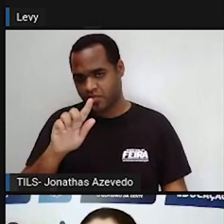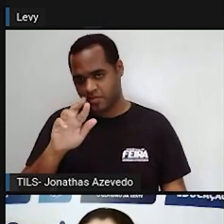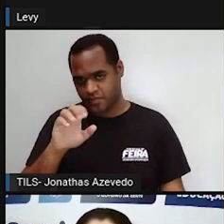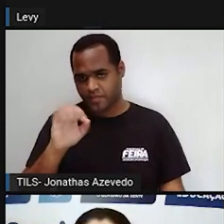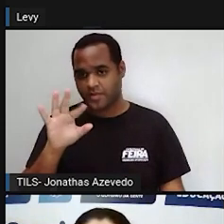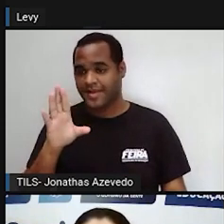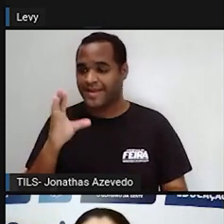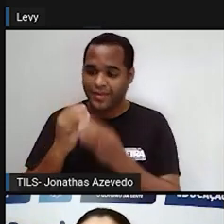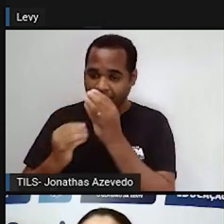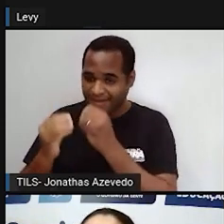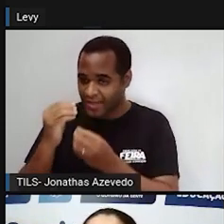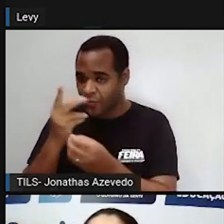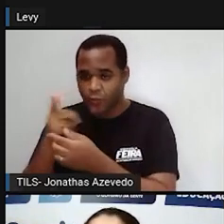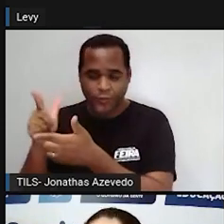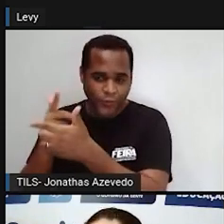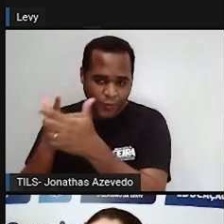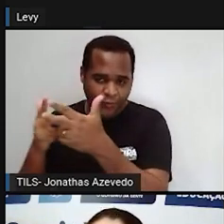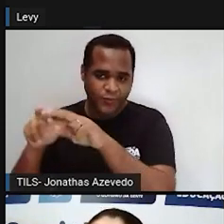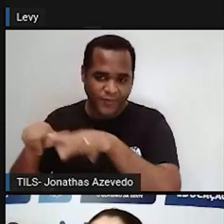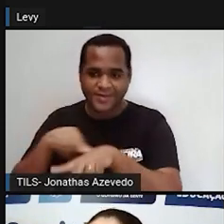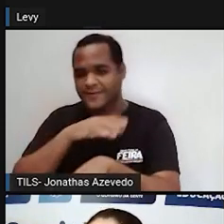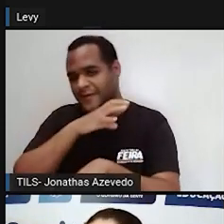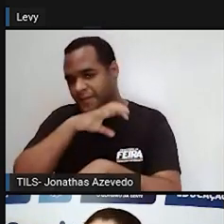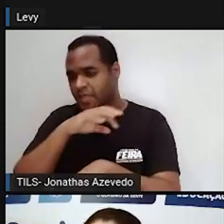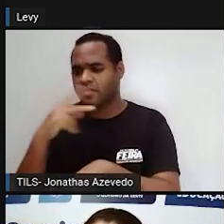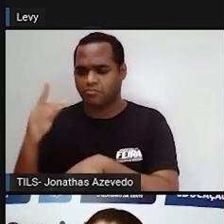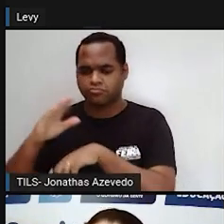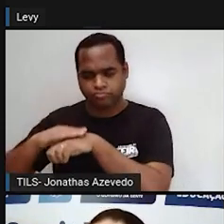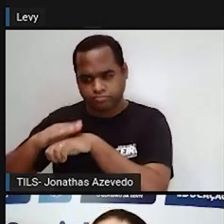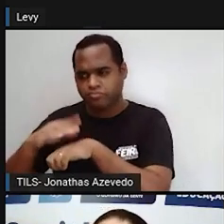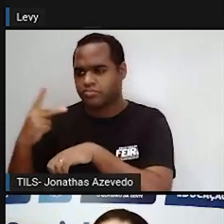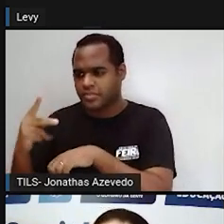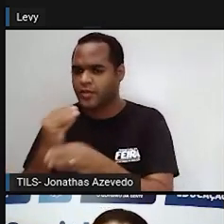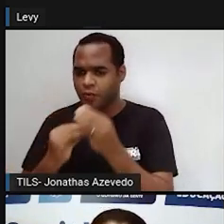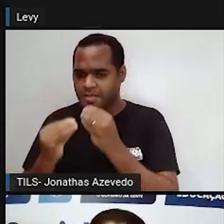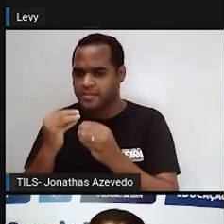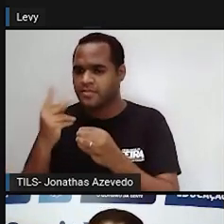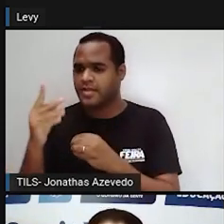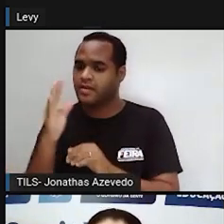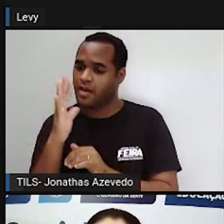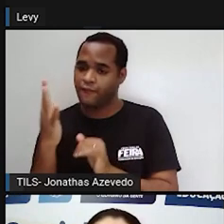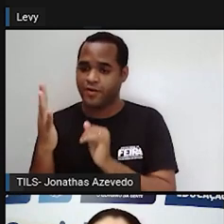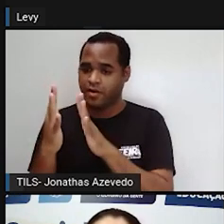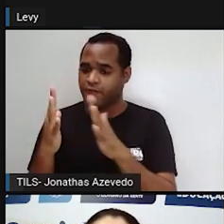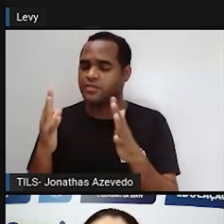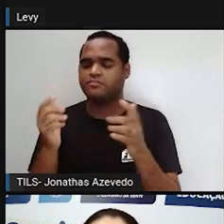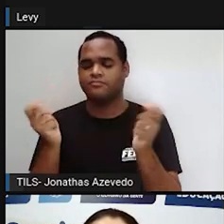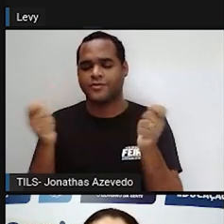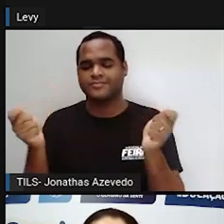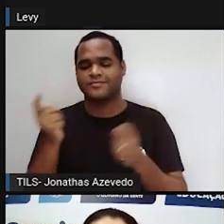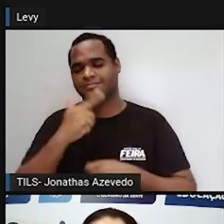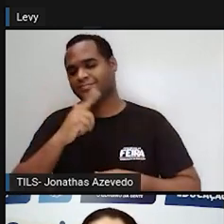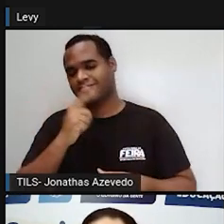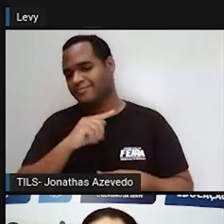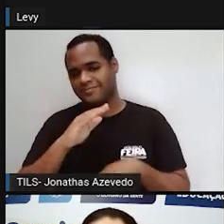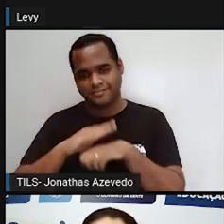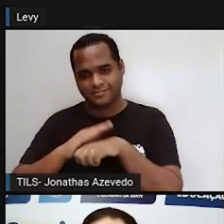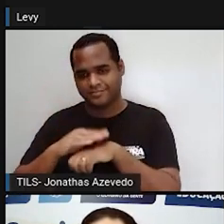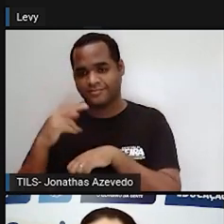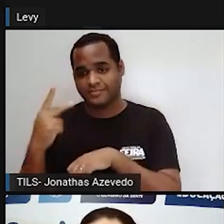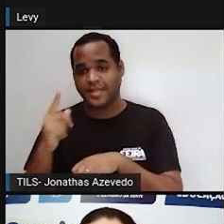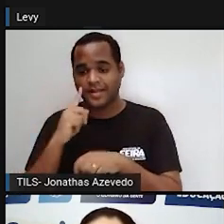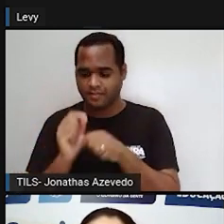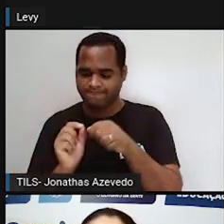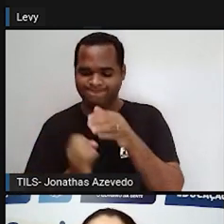alimentar de outros seres vivos porque eles têm a capacidade de produzir seu próprio alimento, como é o caso das plantas. Então, a gente tem a planta como